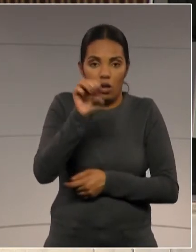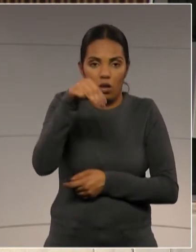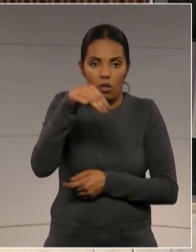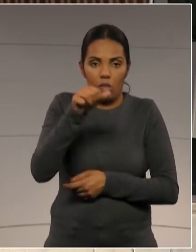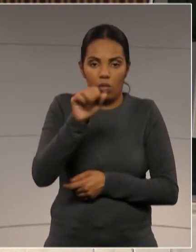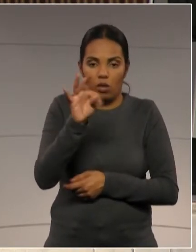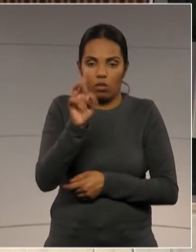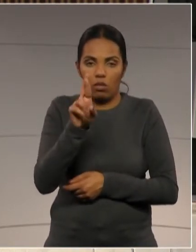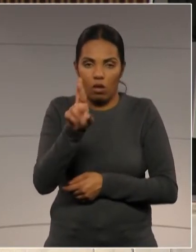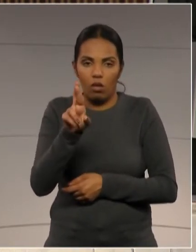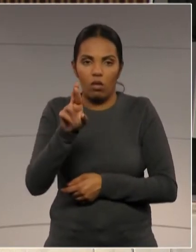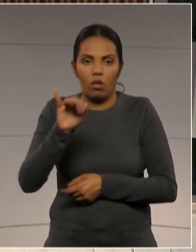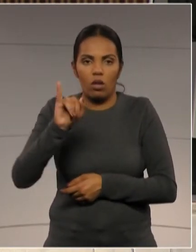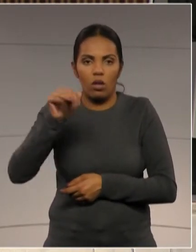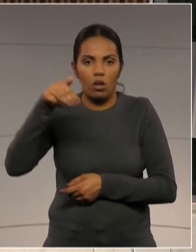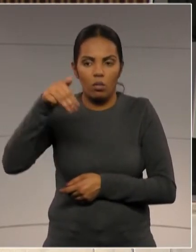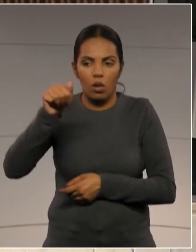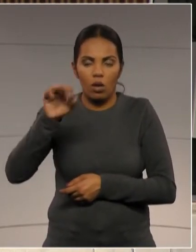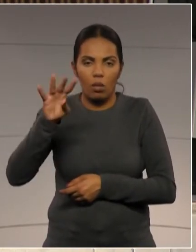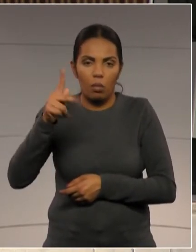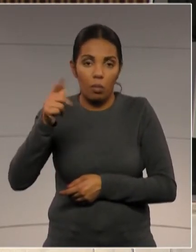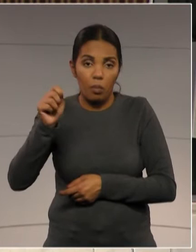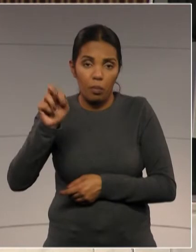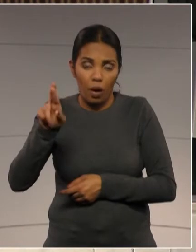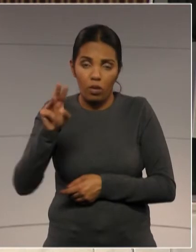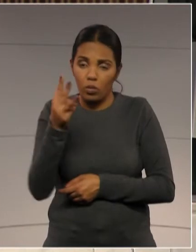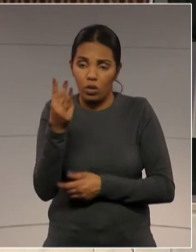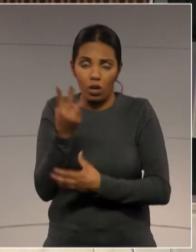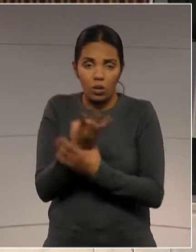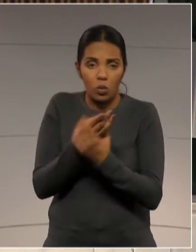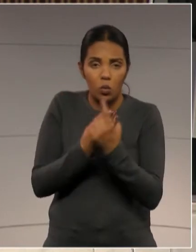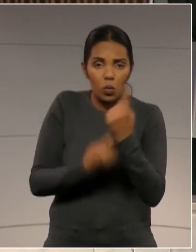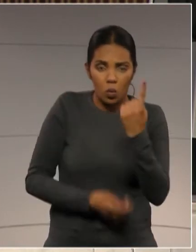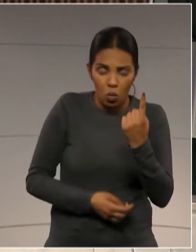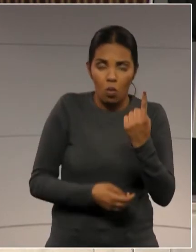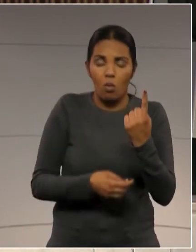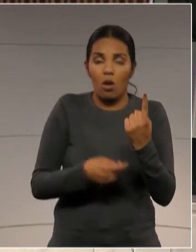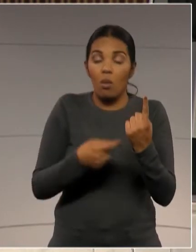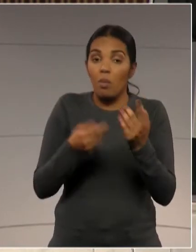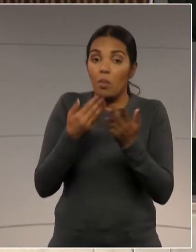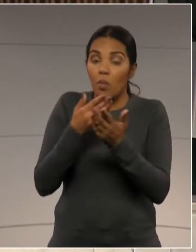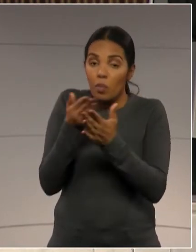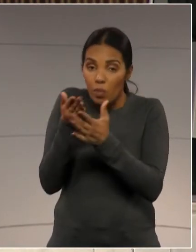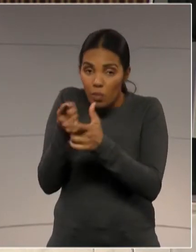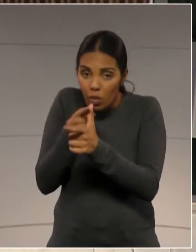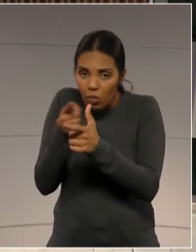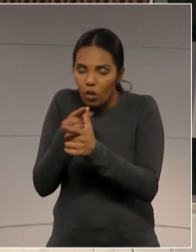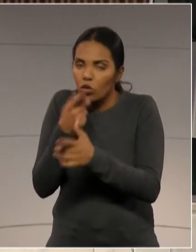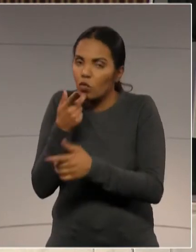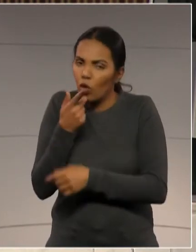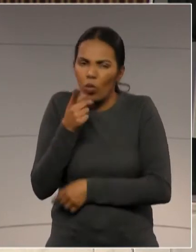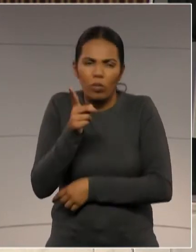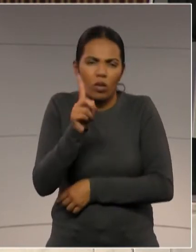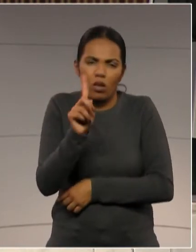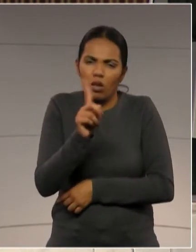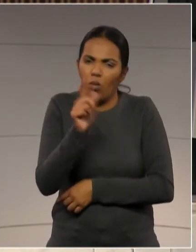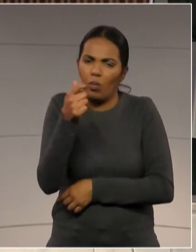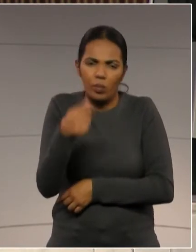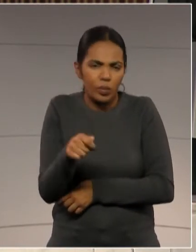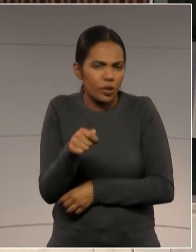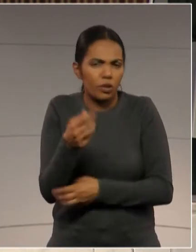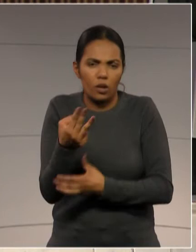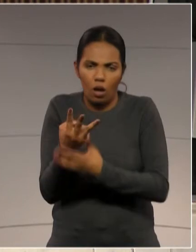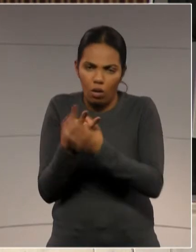primeiro não fosse feita, mas depois, quando não havia mais condições de evitar, que fosse feita de uma forma